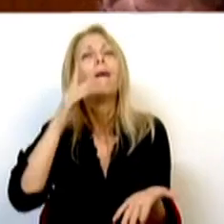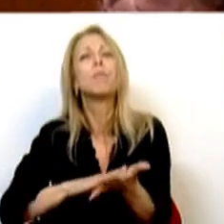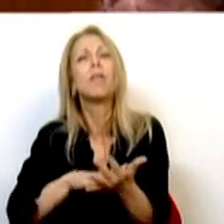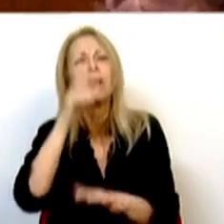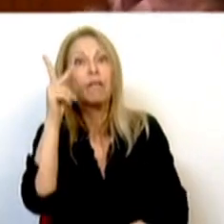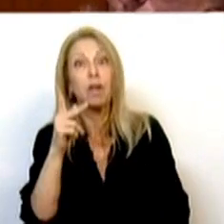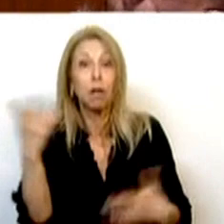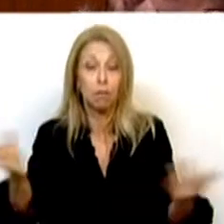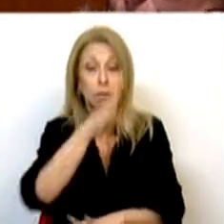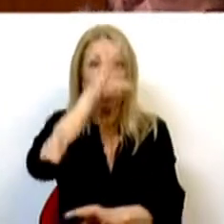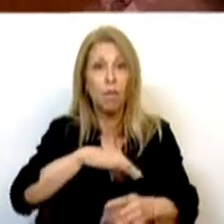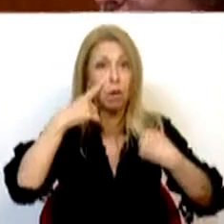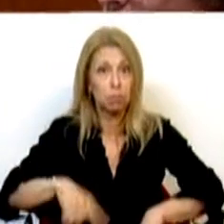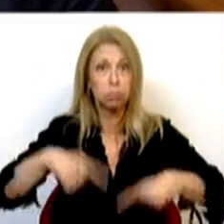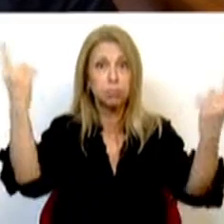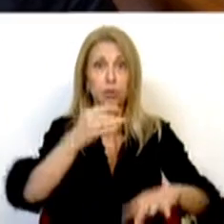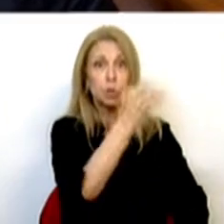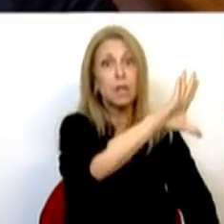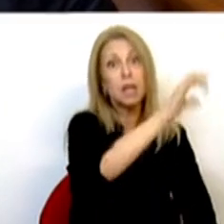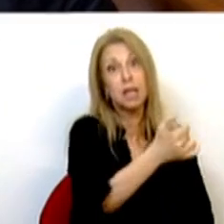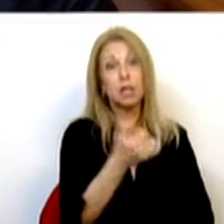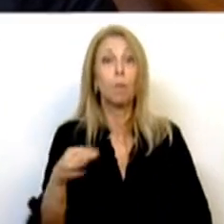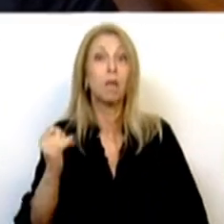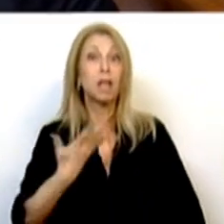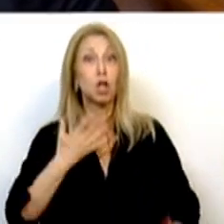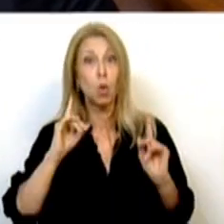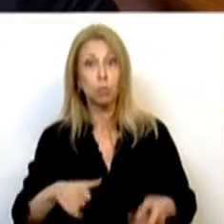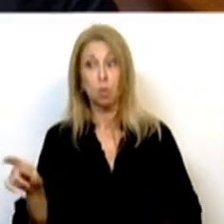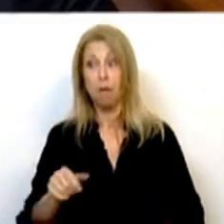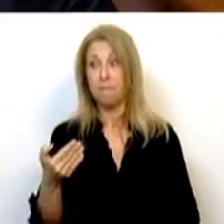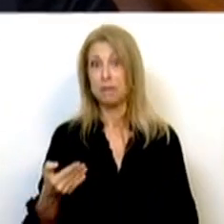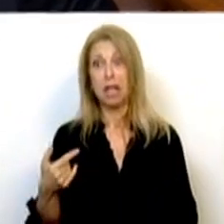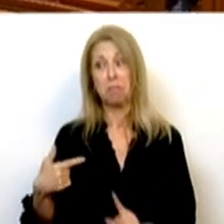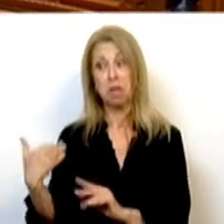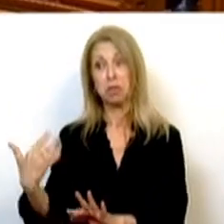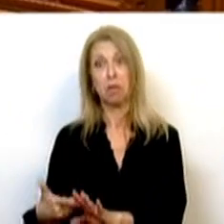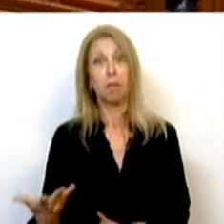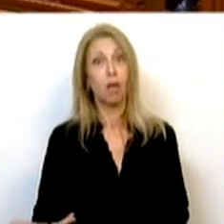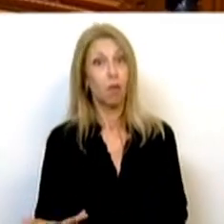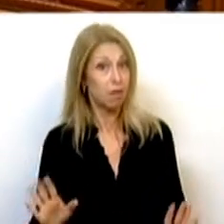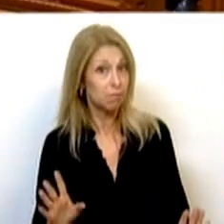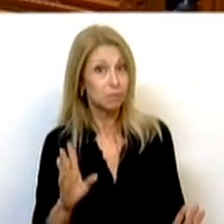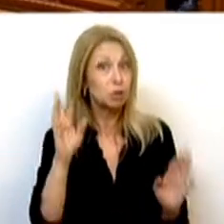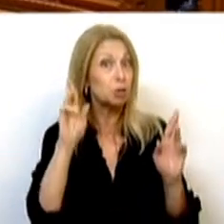que o